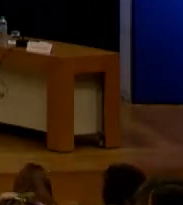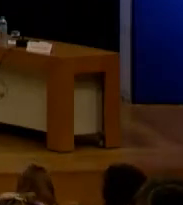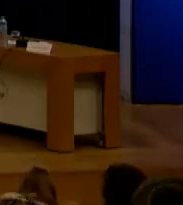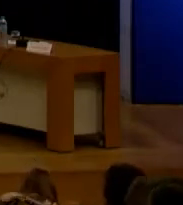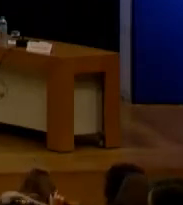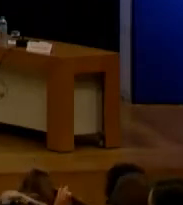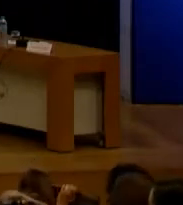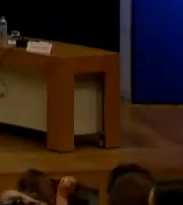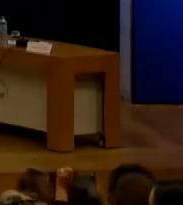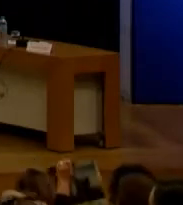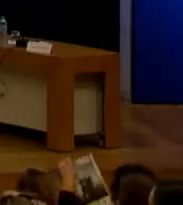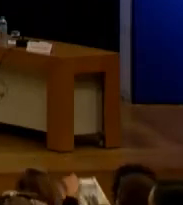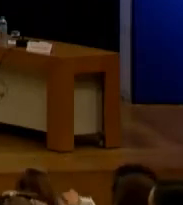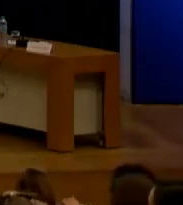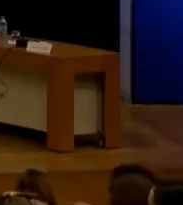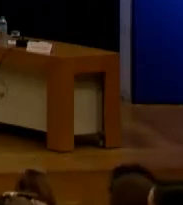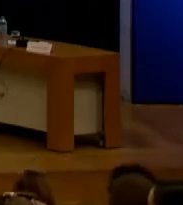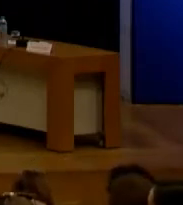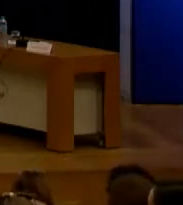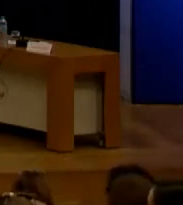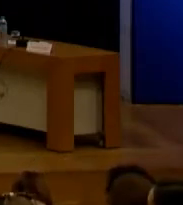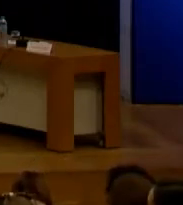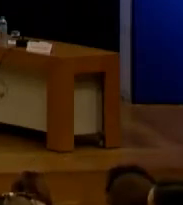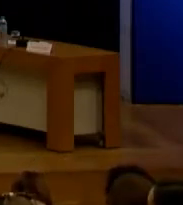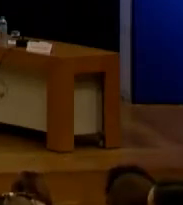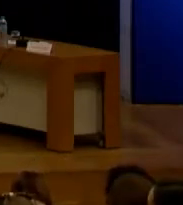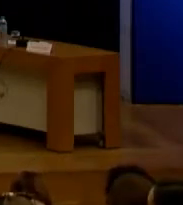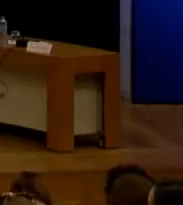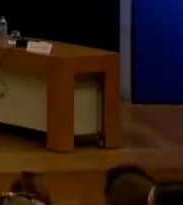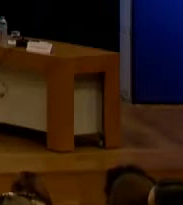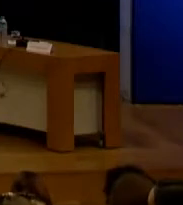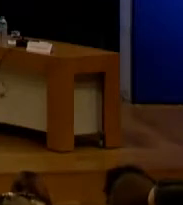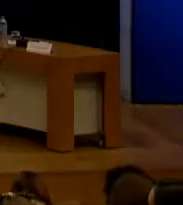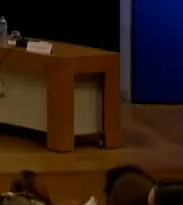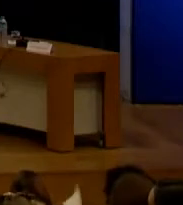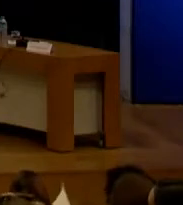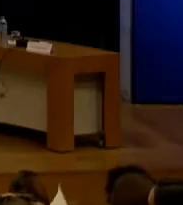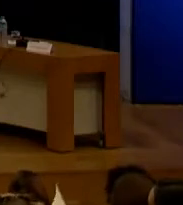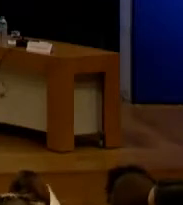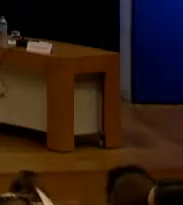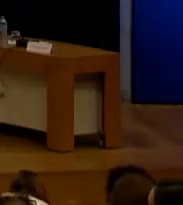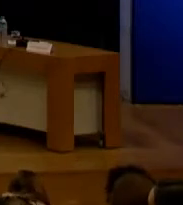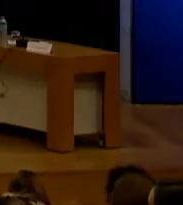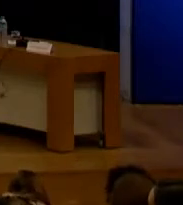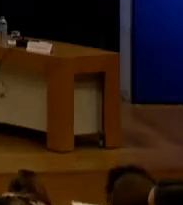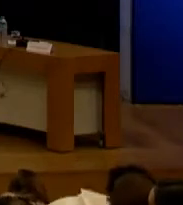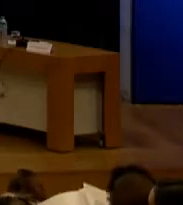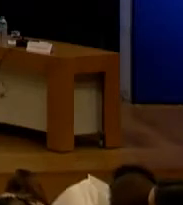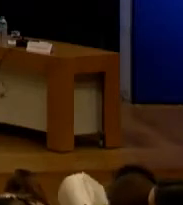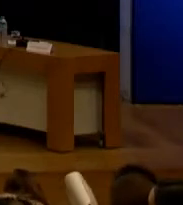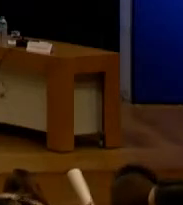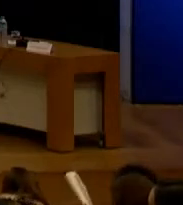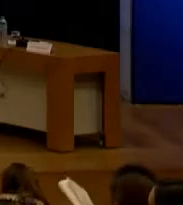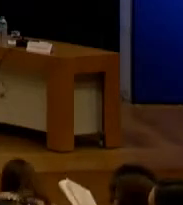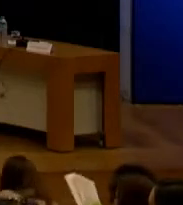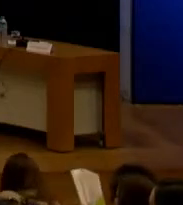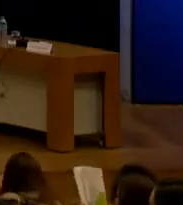O que é o Ministério da Formação Profissional?